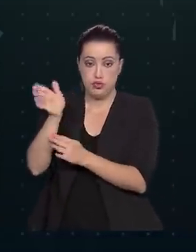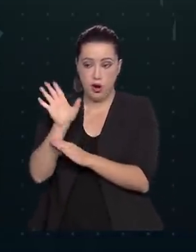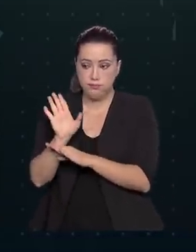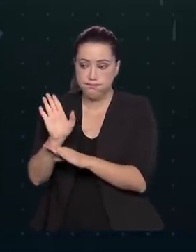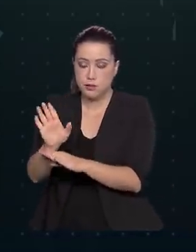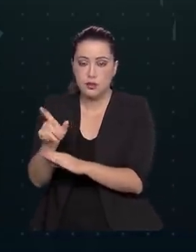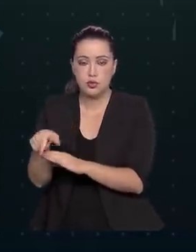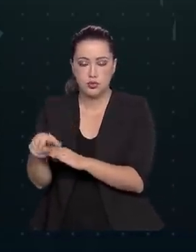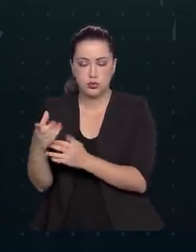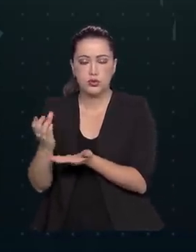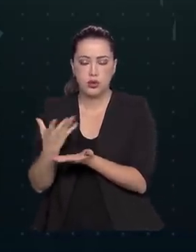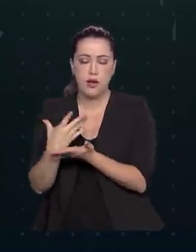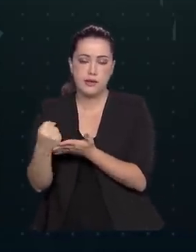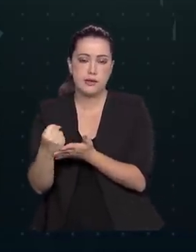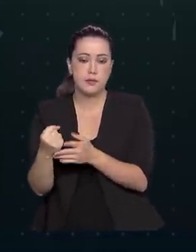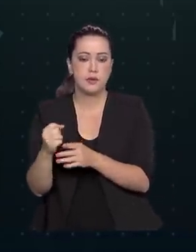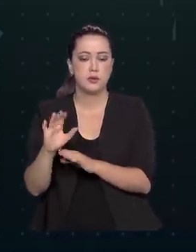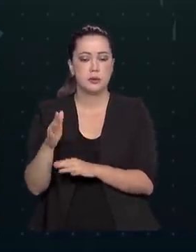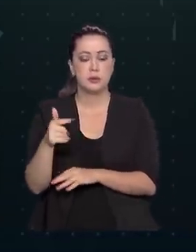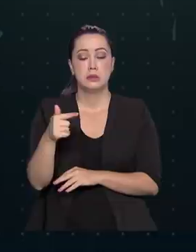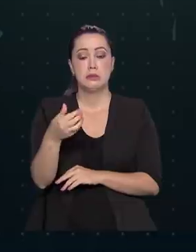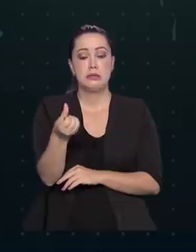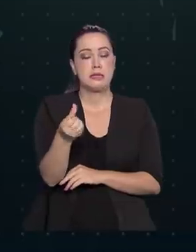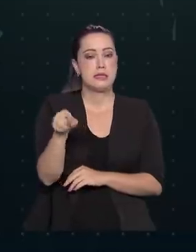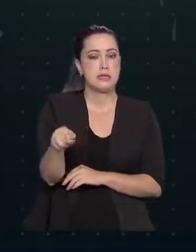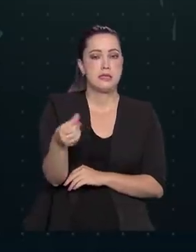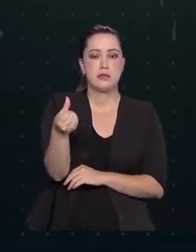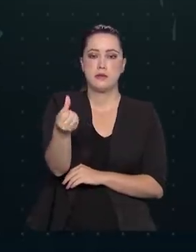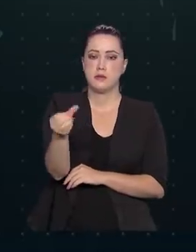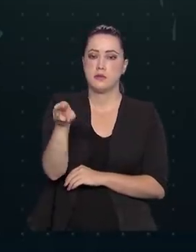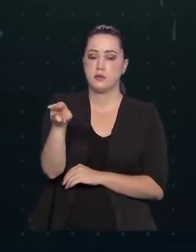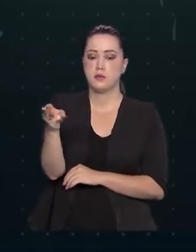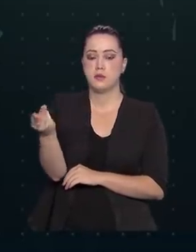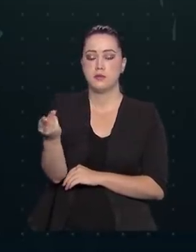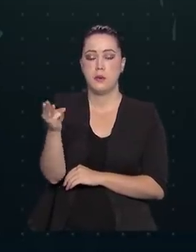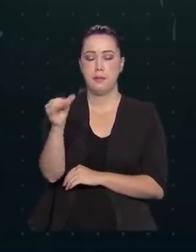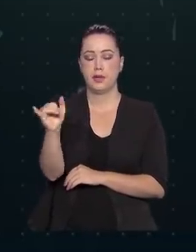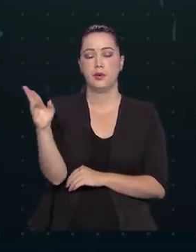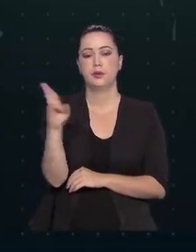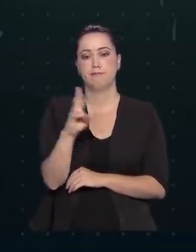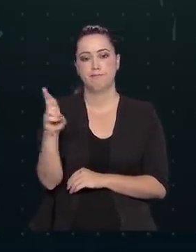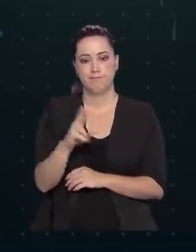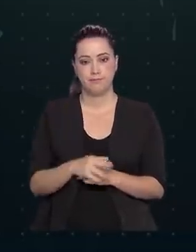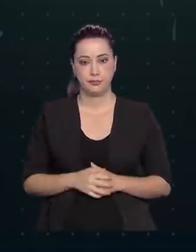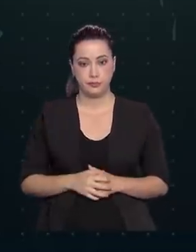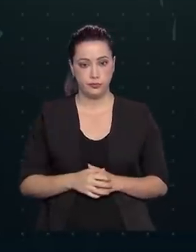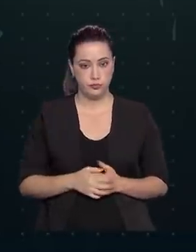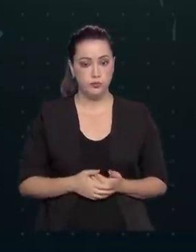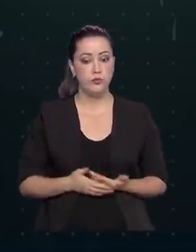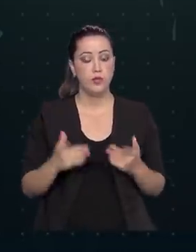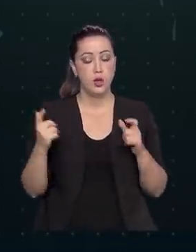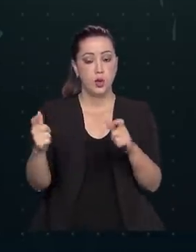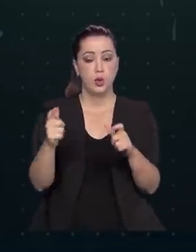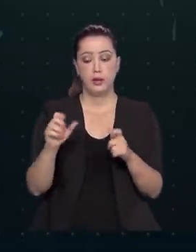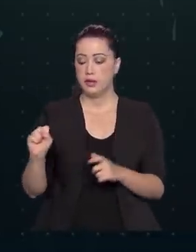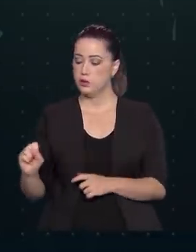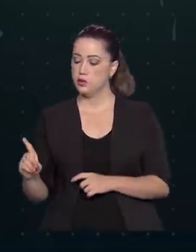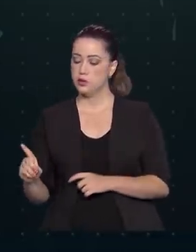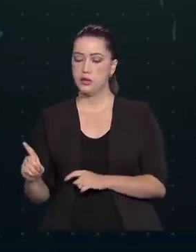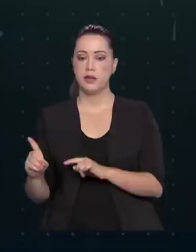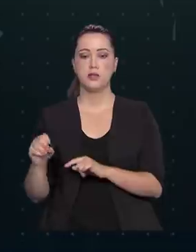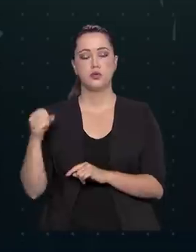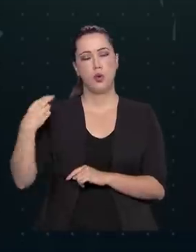contas, totalizando R 76,6 bilhões. As regiões Sudeste e